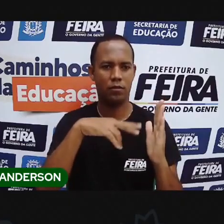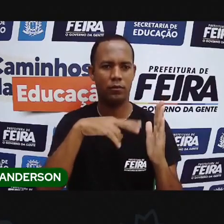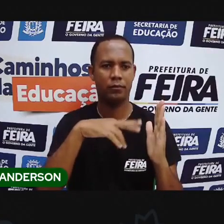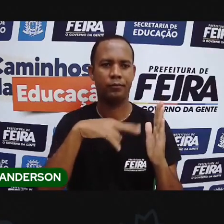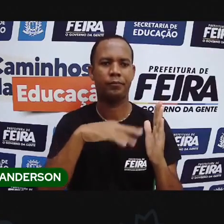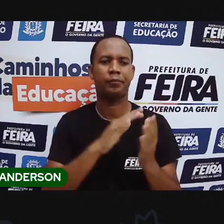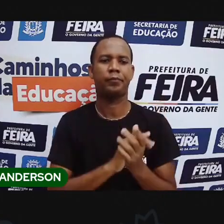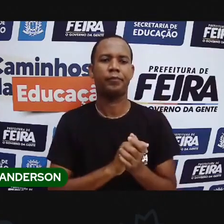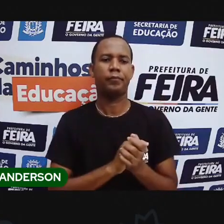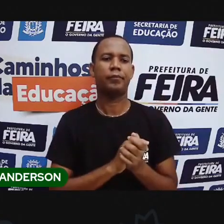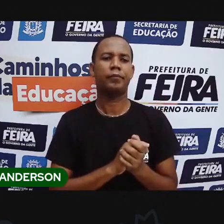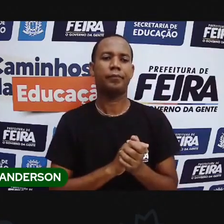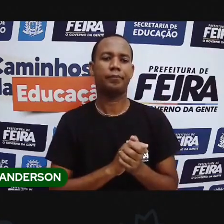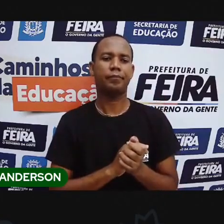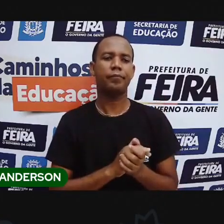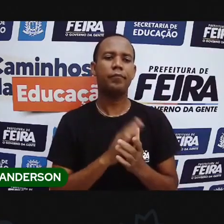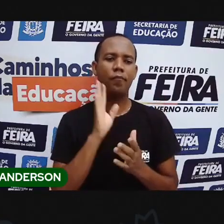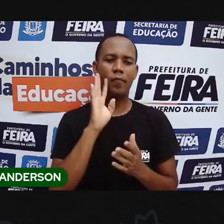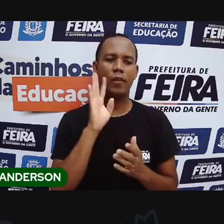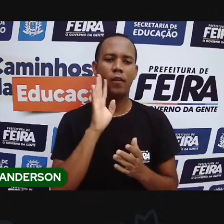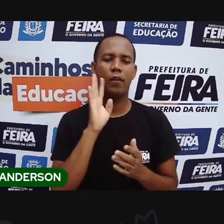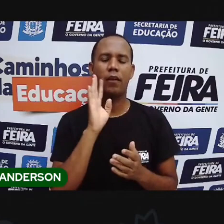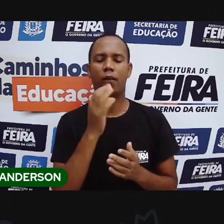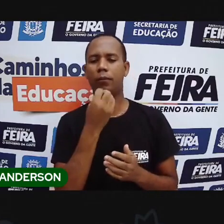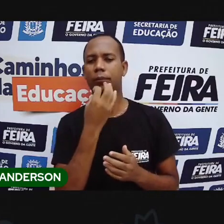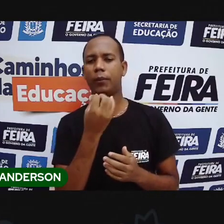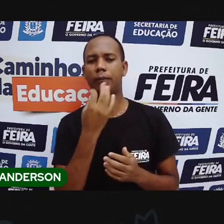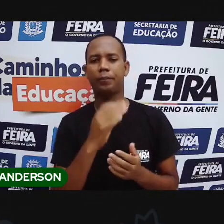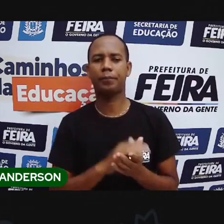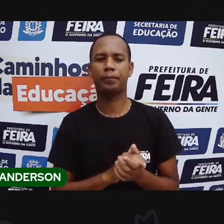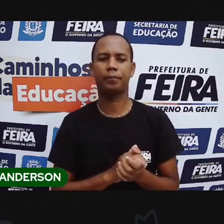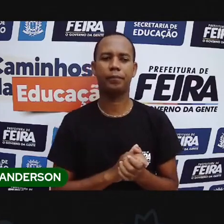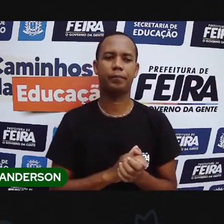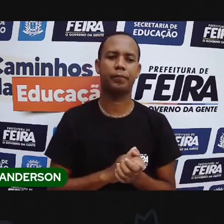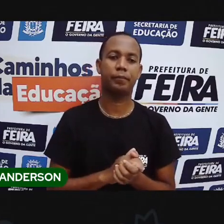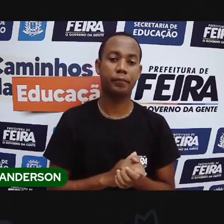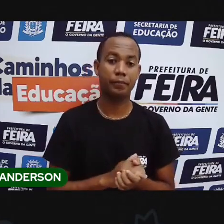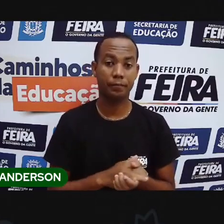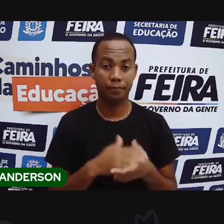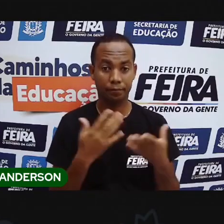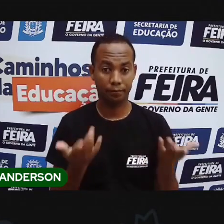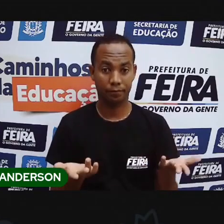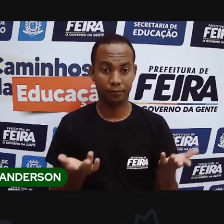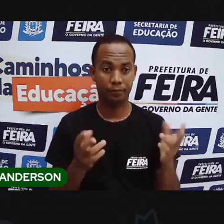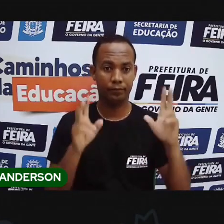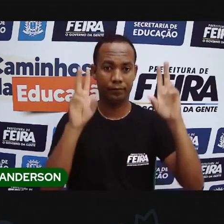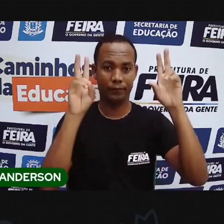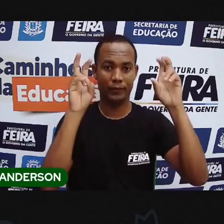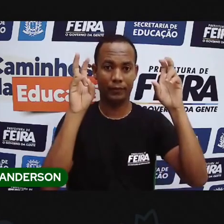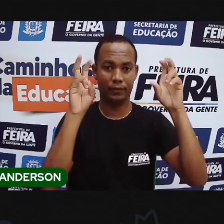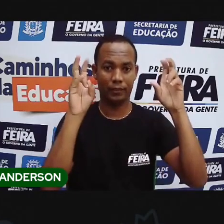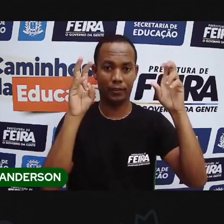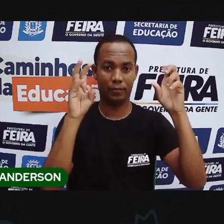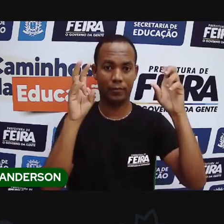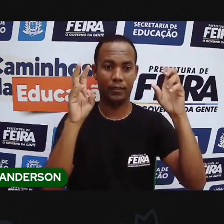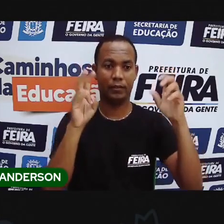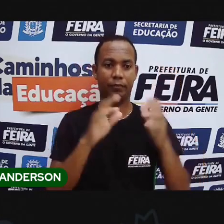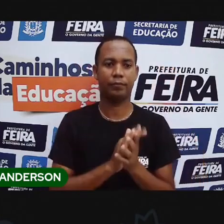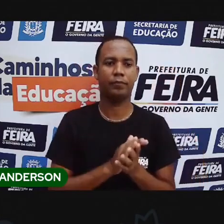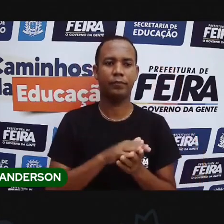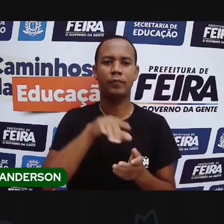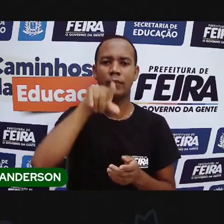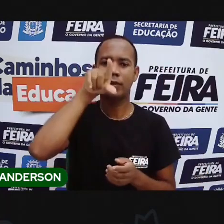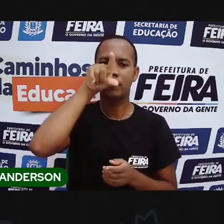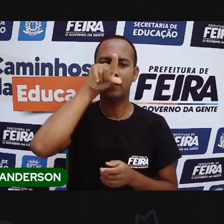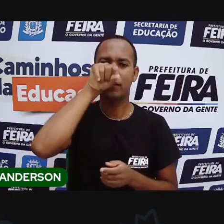leitura, 20 de leitura. Vamos lá. Conclui só da leitura do texto da Galinha Ruiva. Olha